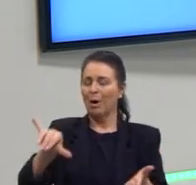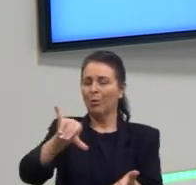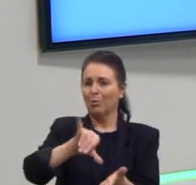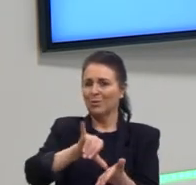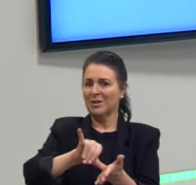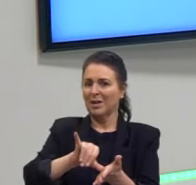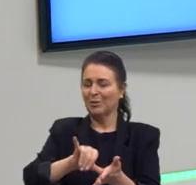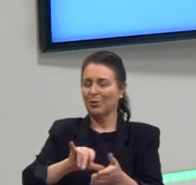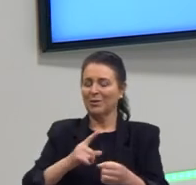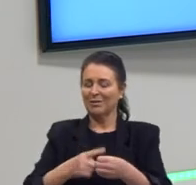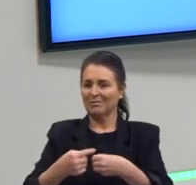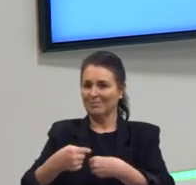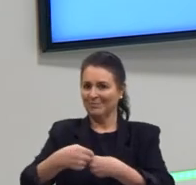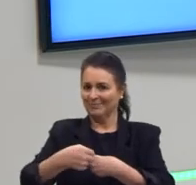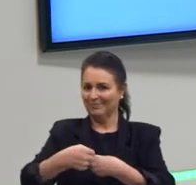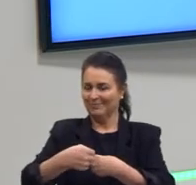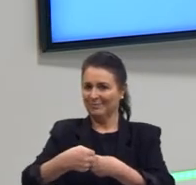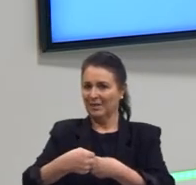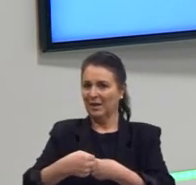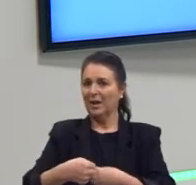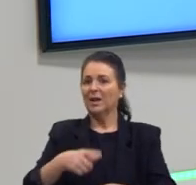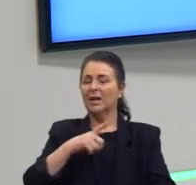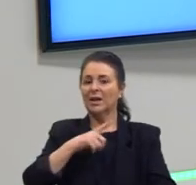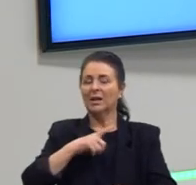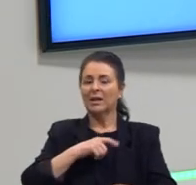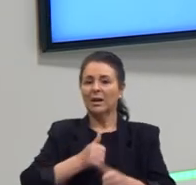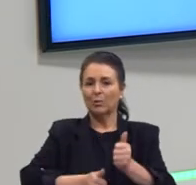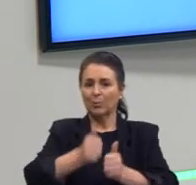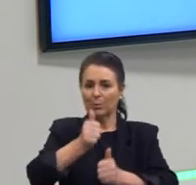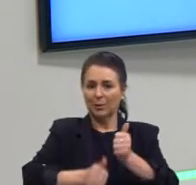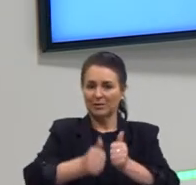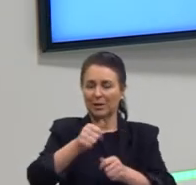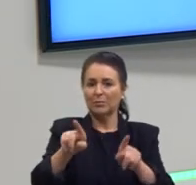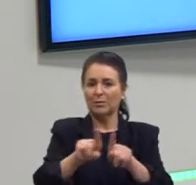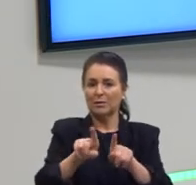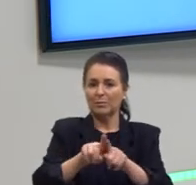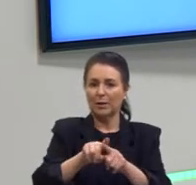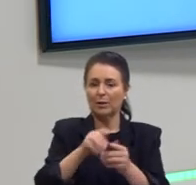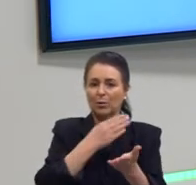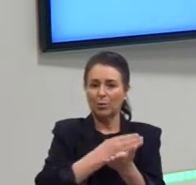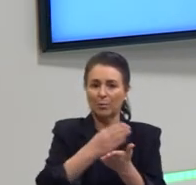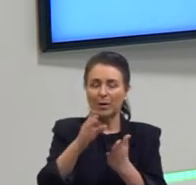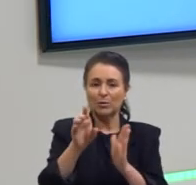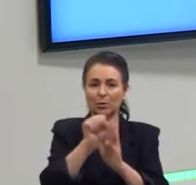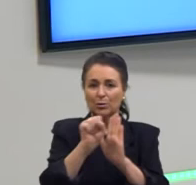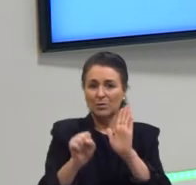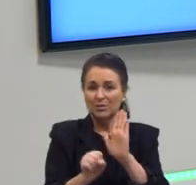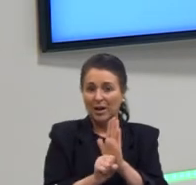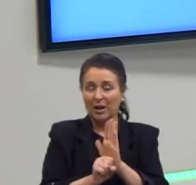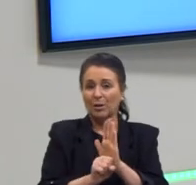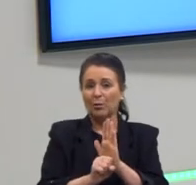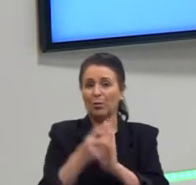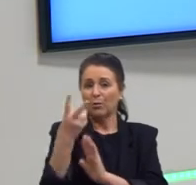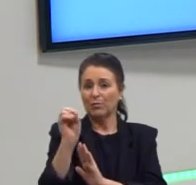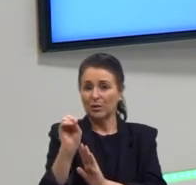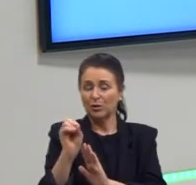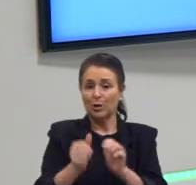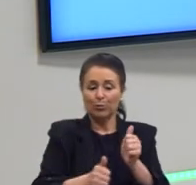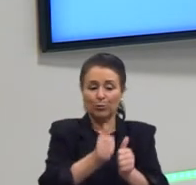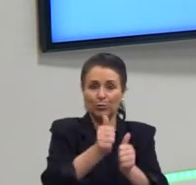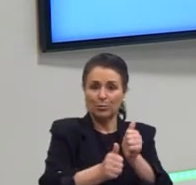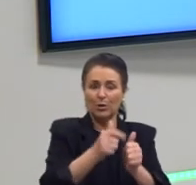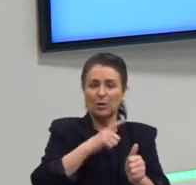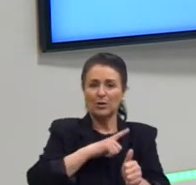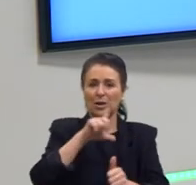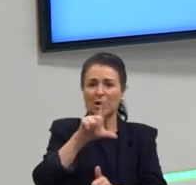da cidade. E aqui a gente tem um exemplo de segregação também do início do século XX, que é o futebol. a gente tinha a